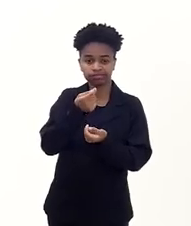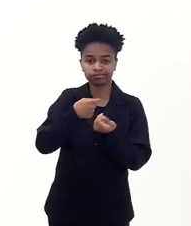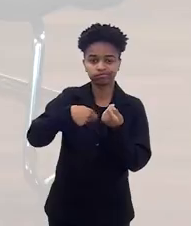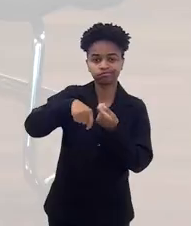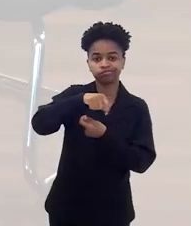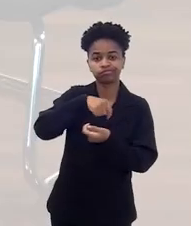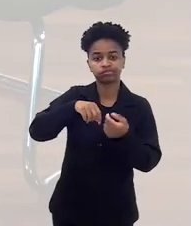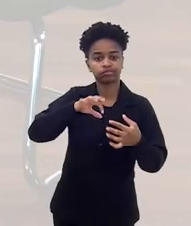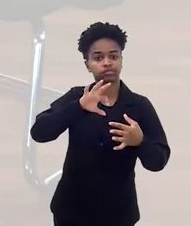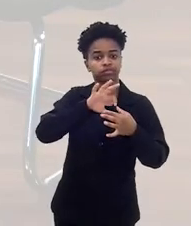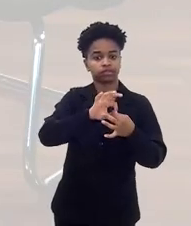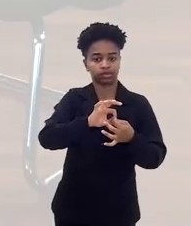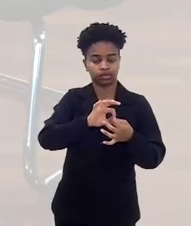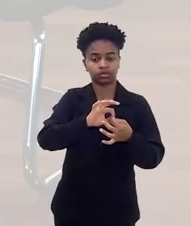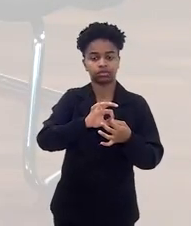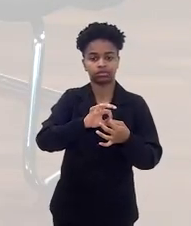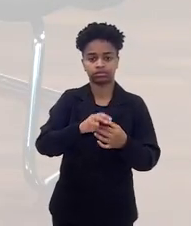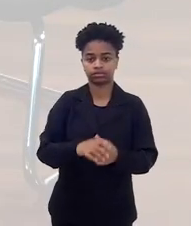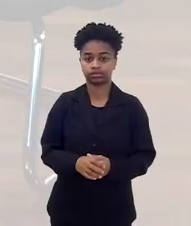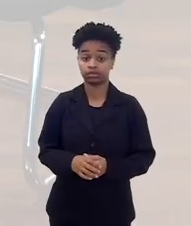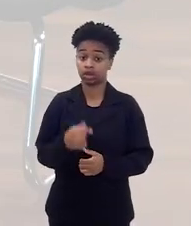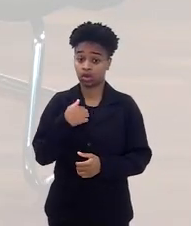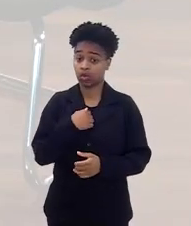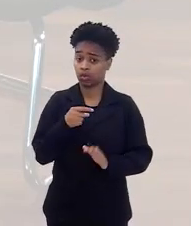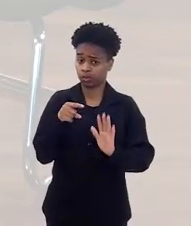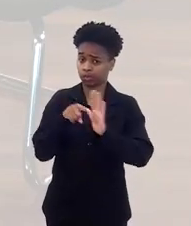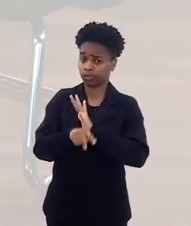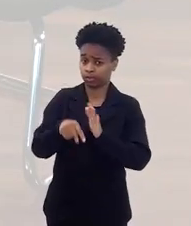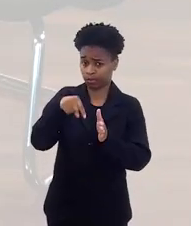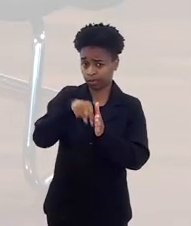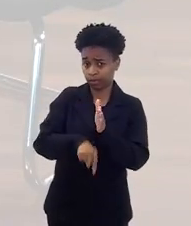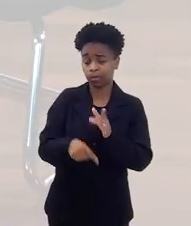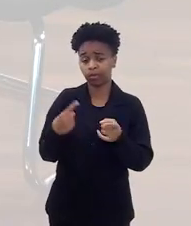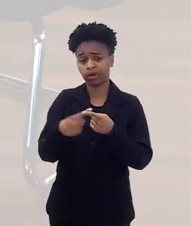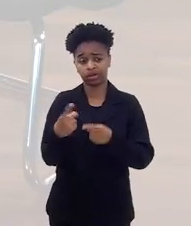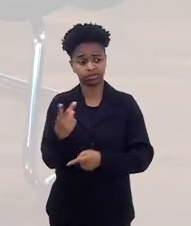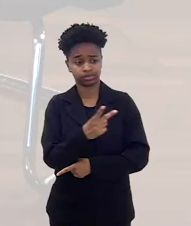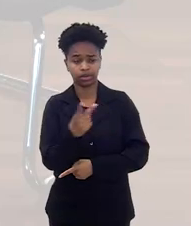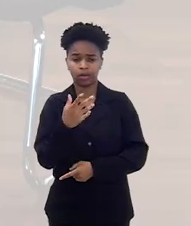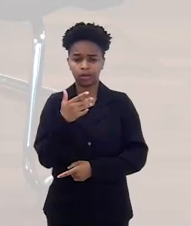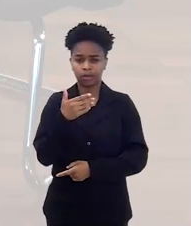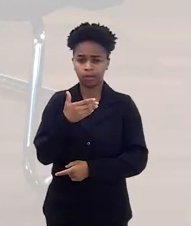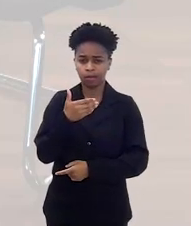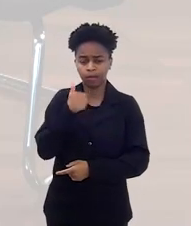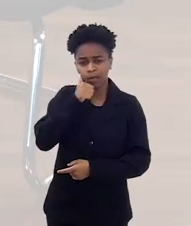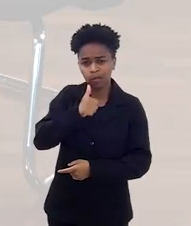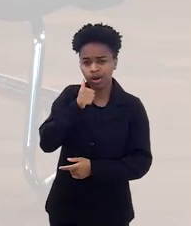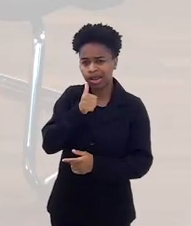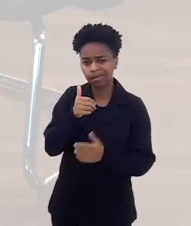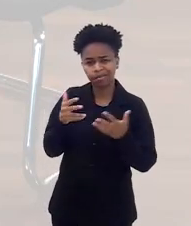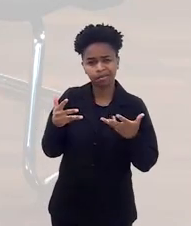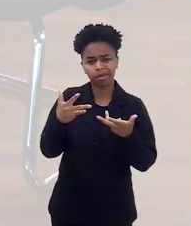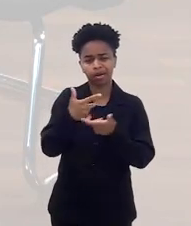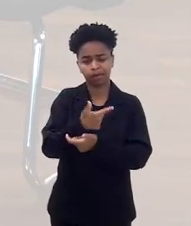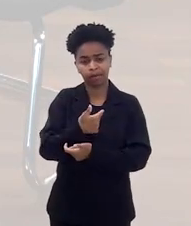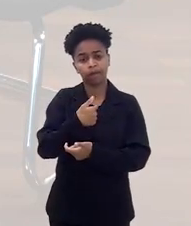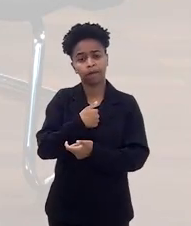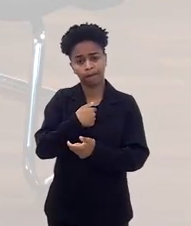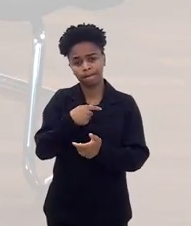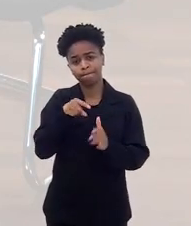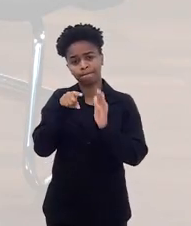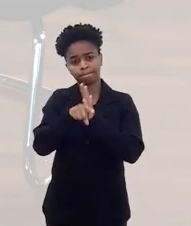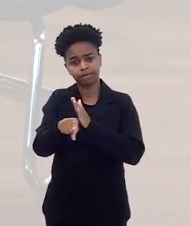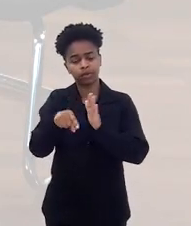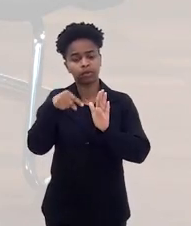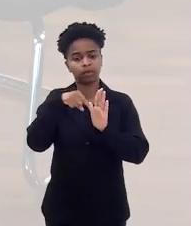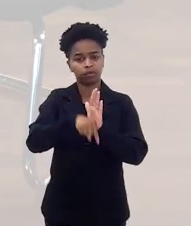organizado. Muito bem, assim, eu vou aprofundar, porque são duas gigantes, duas mulheres gigantes abordando esse tema. Eu vou aprofundar